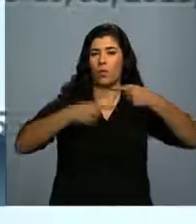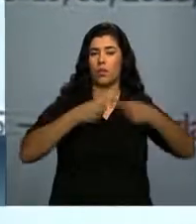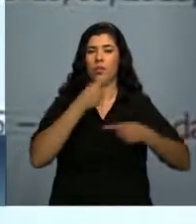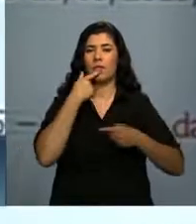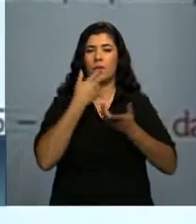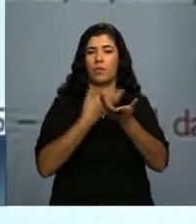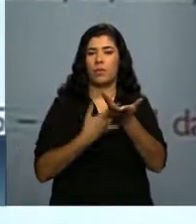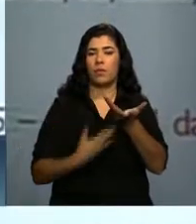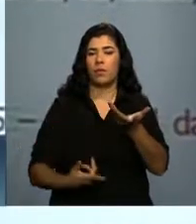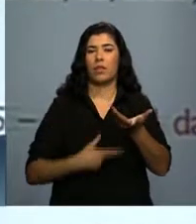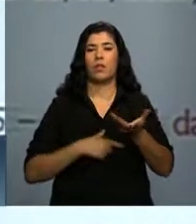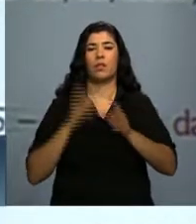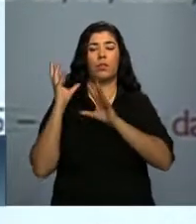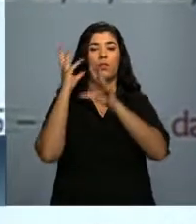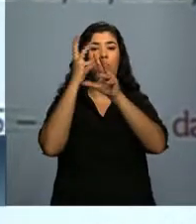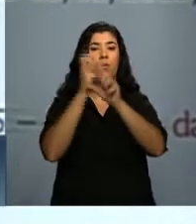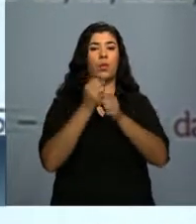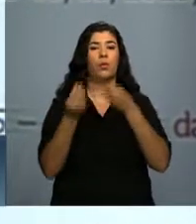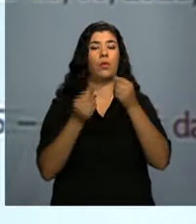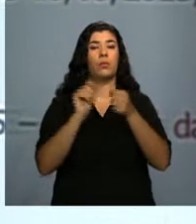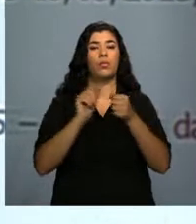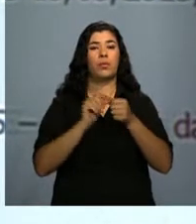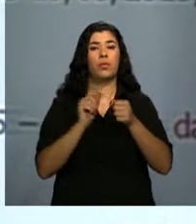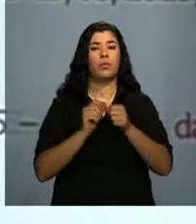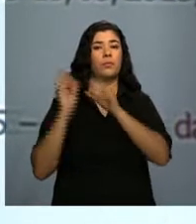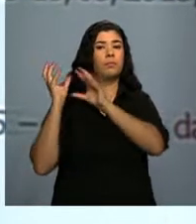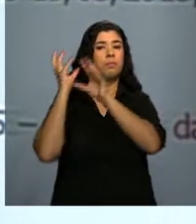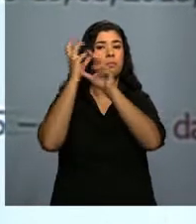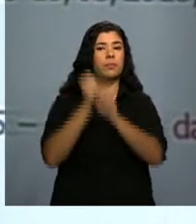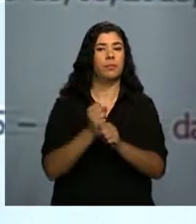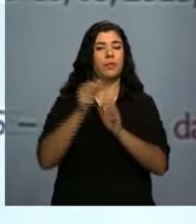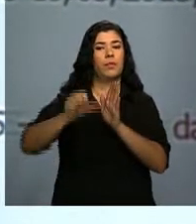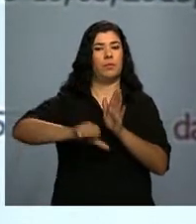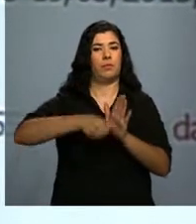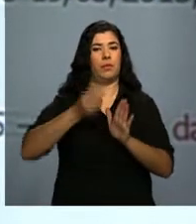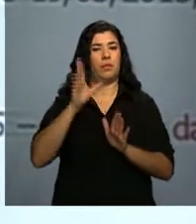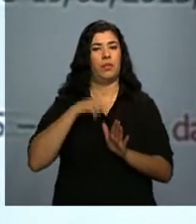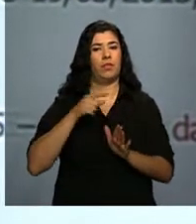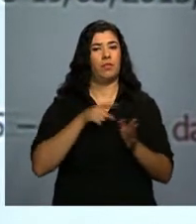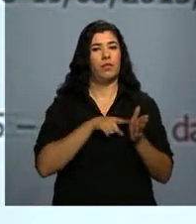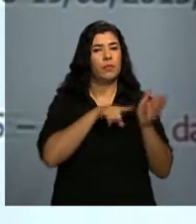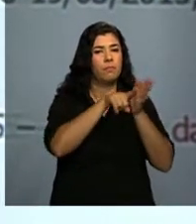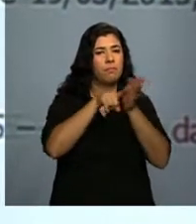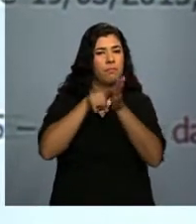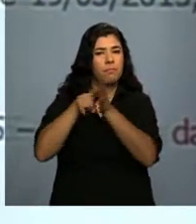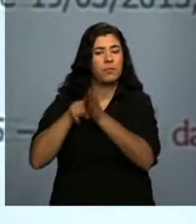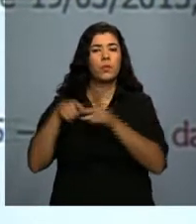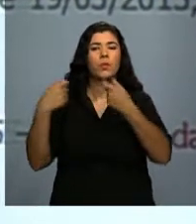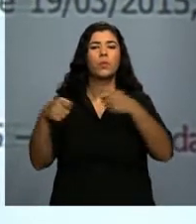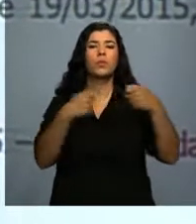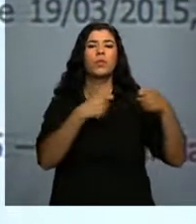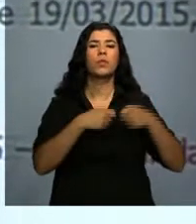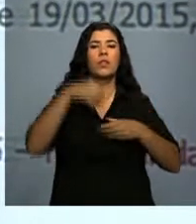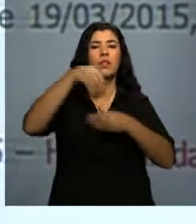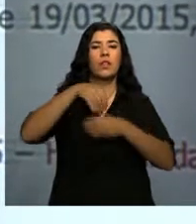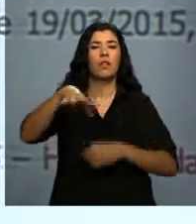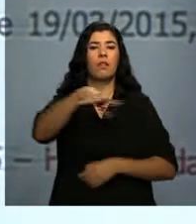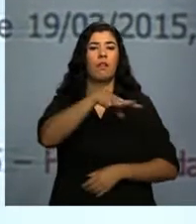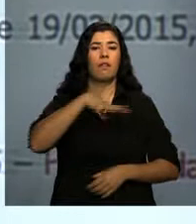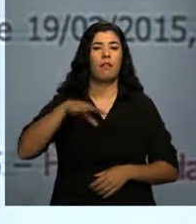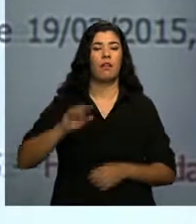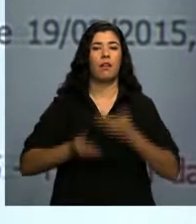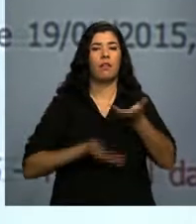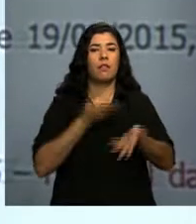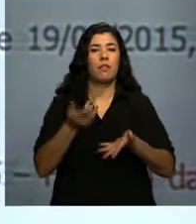Só resgatando um pouco do histórico do sistema, primeiro foi feita uma identificação das necessidades das áreas de hemoterapia, quanto a